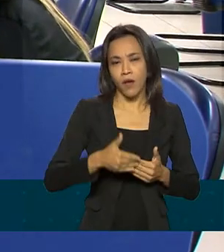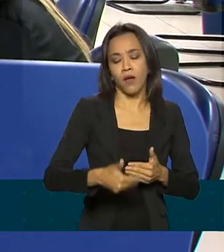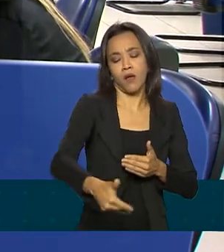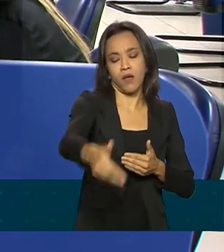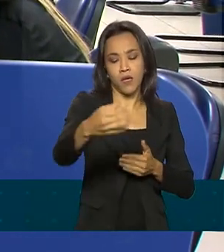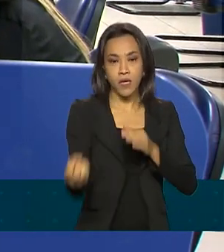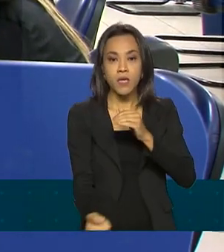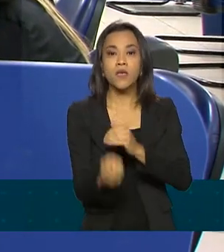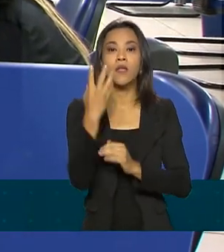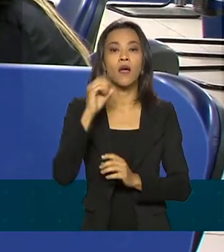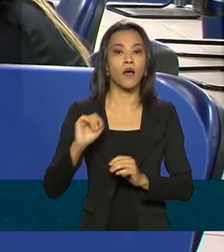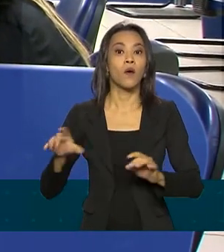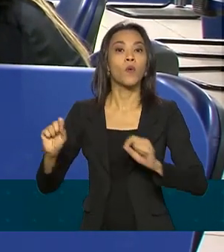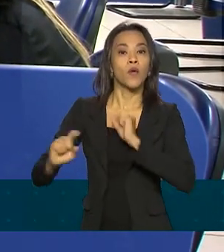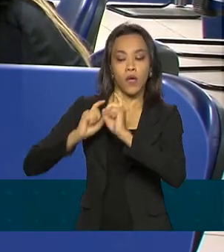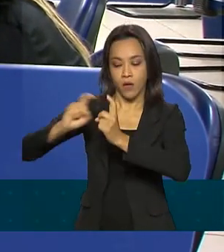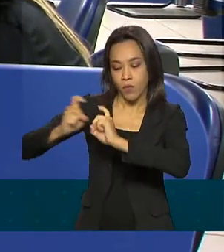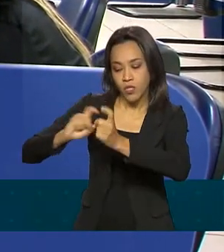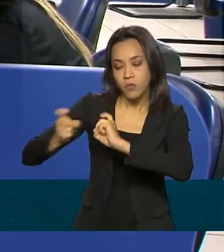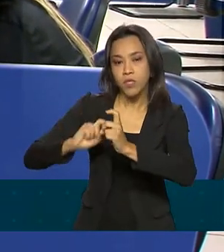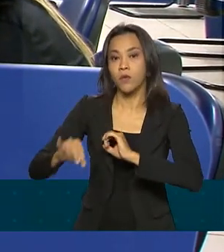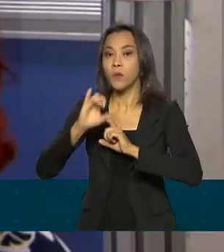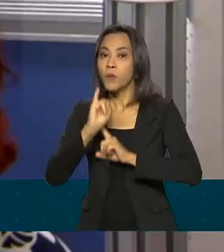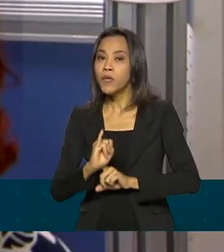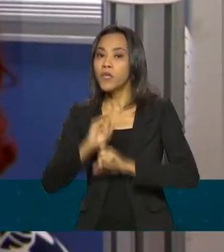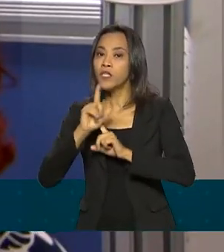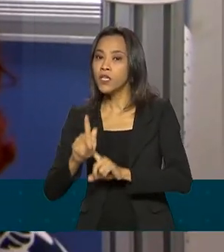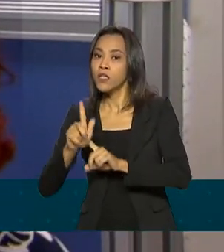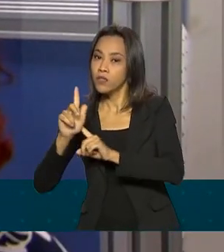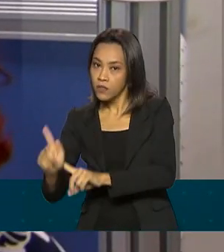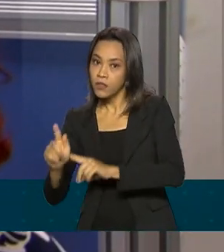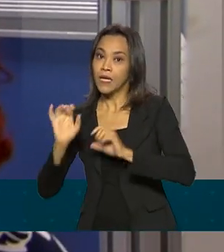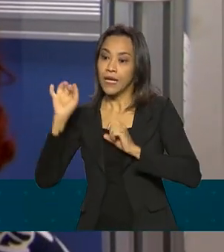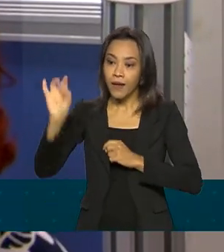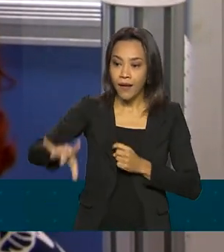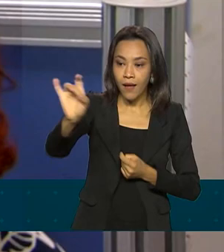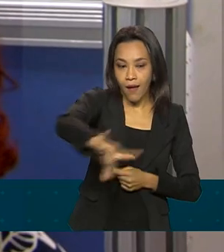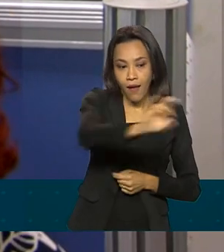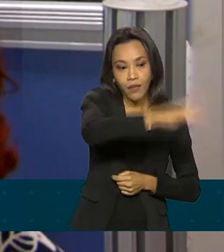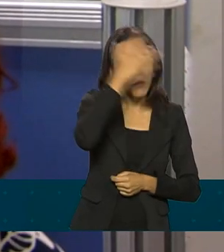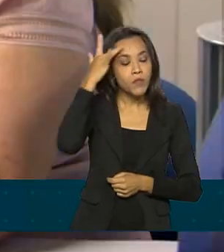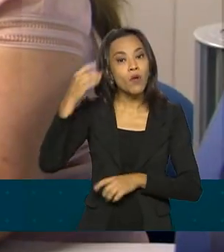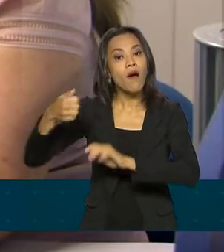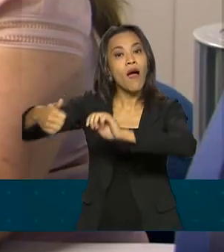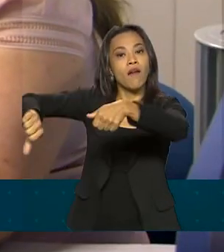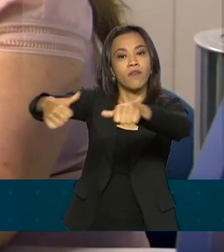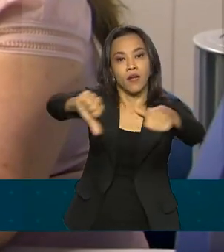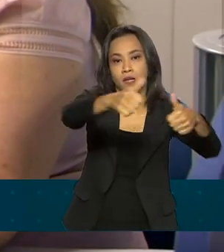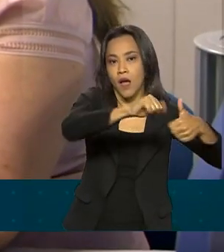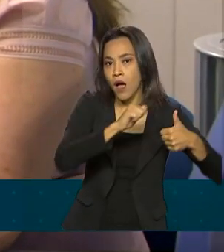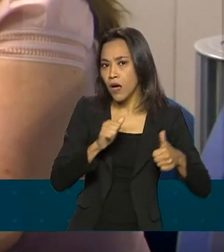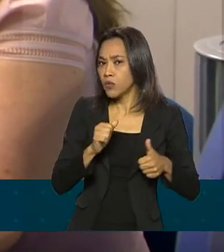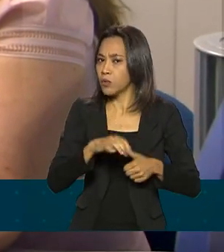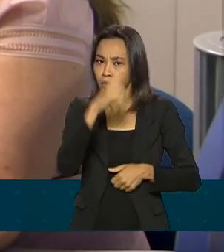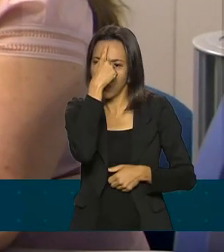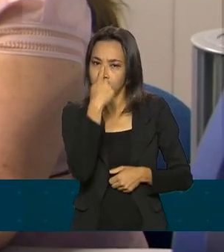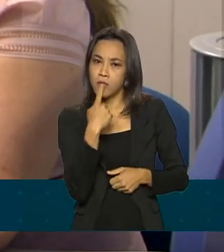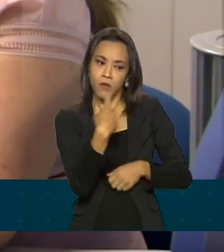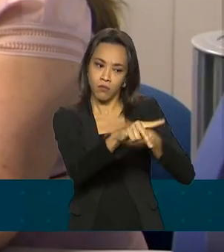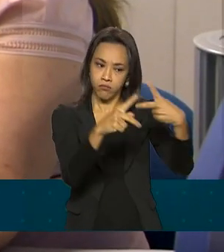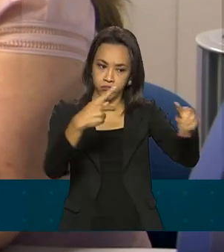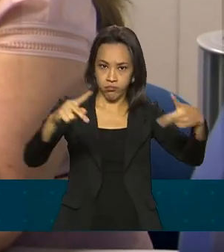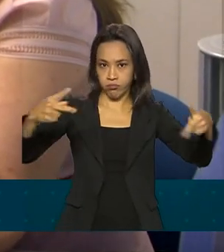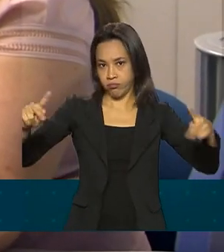de gestão de garantias, o IGGs. Cada cliente será avaliado de acordo com a situação patrimonial